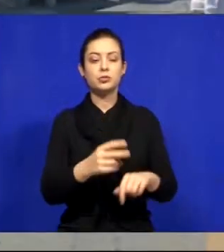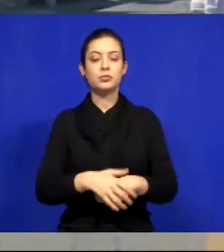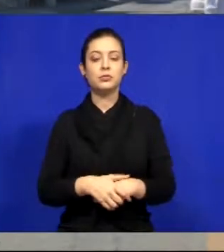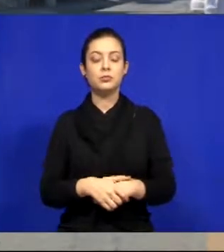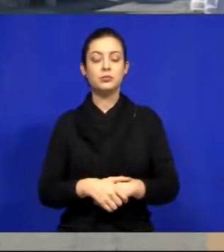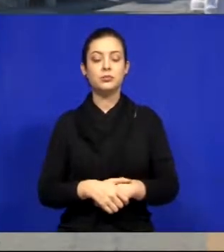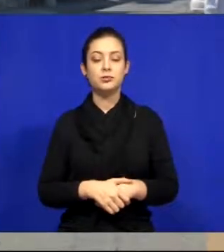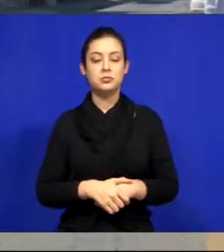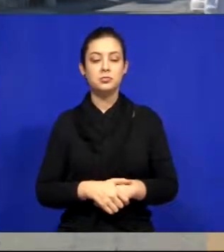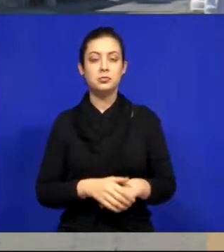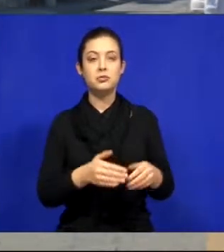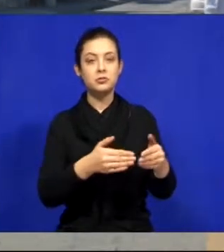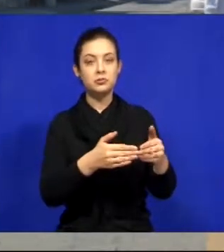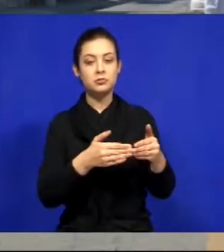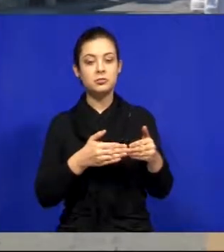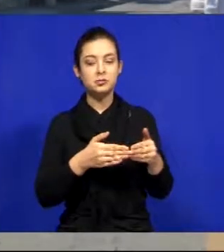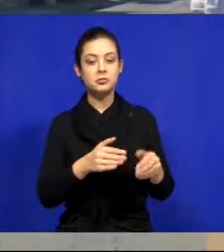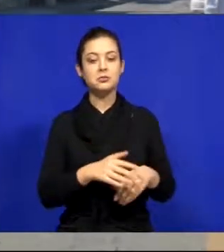Por favor.